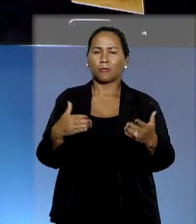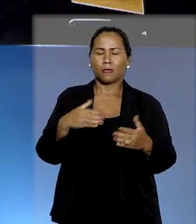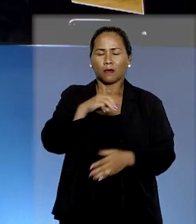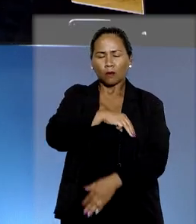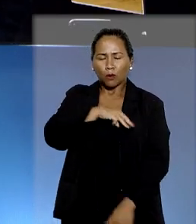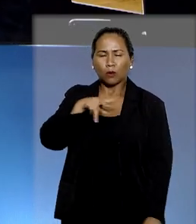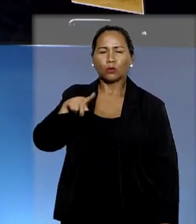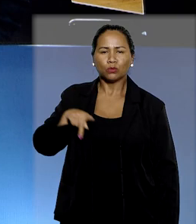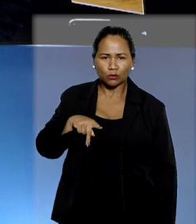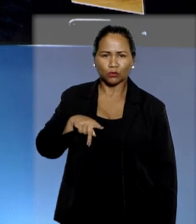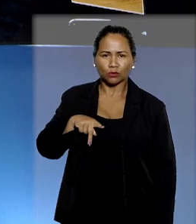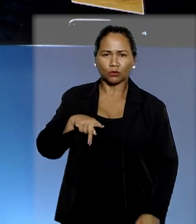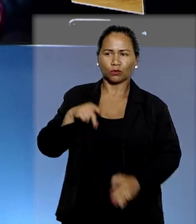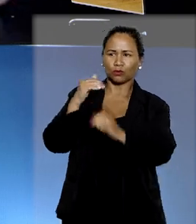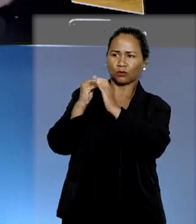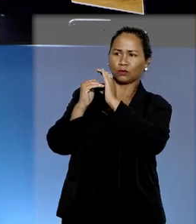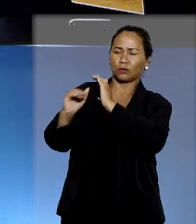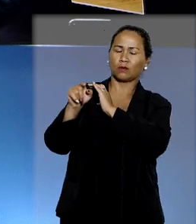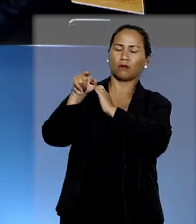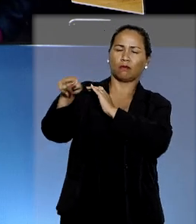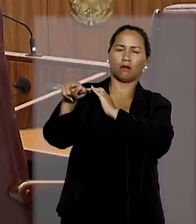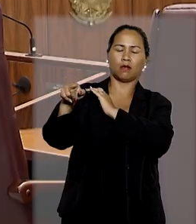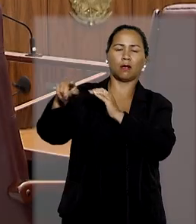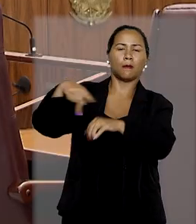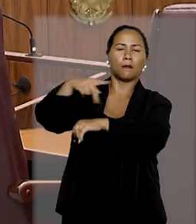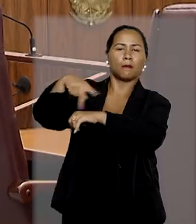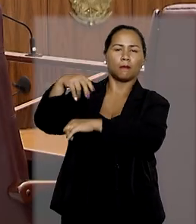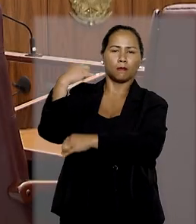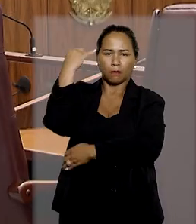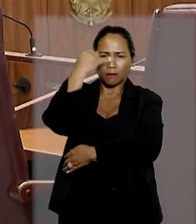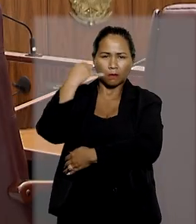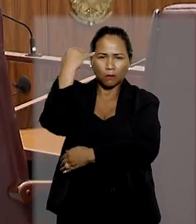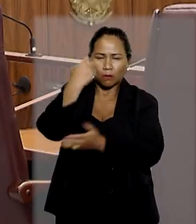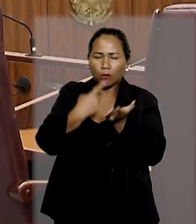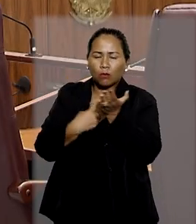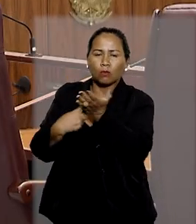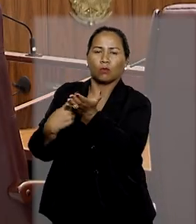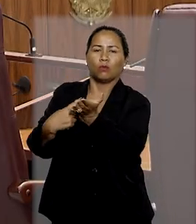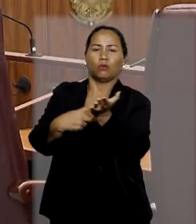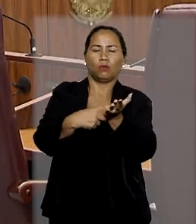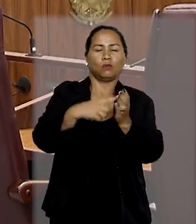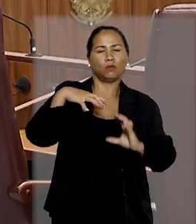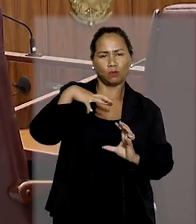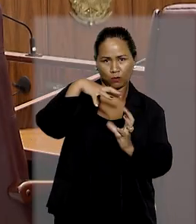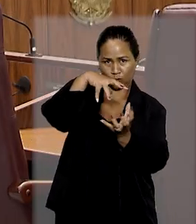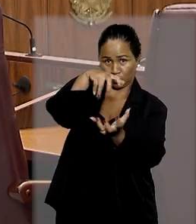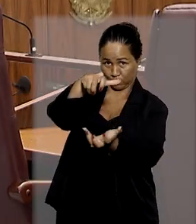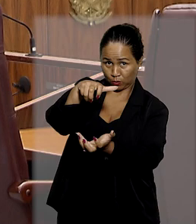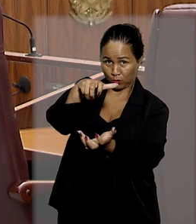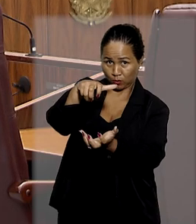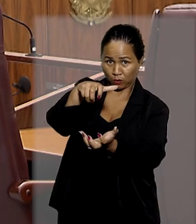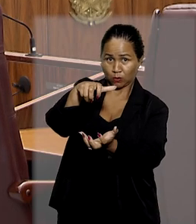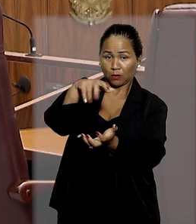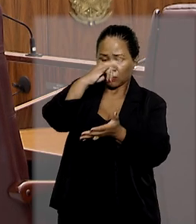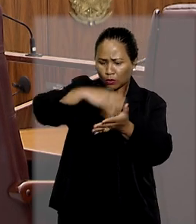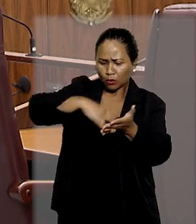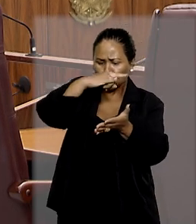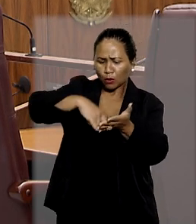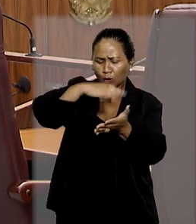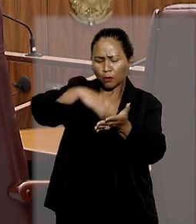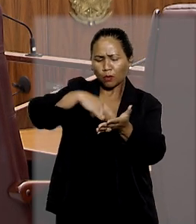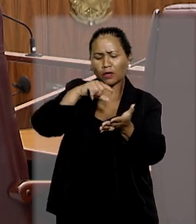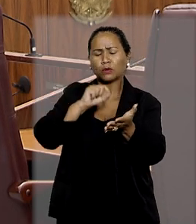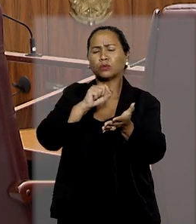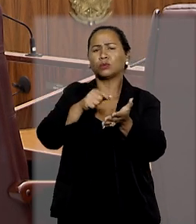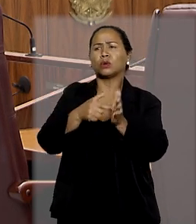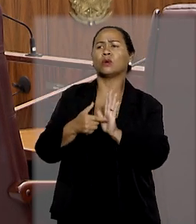caso, o Ministério Público Federal enviou a autoridades da Espanha, via acordo de cooperação internacional, documentos